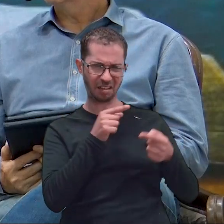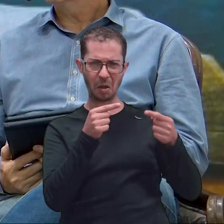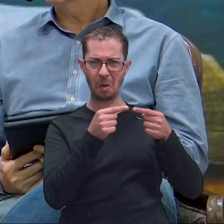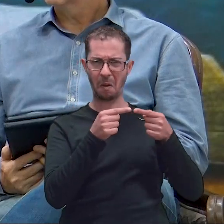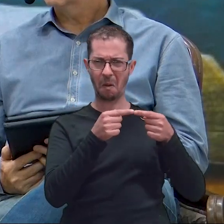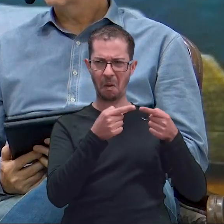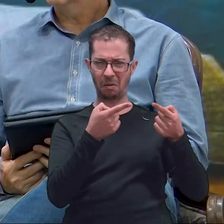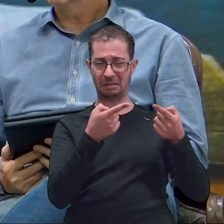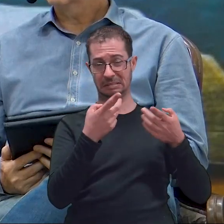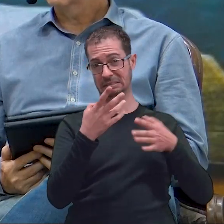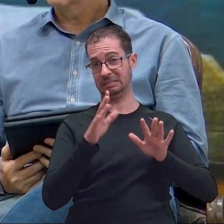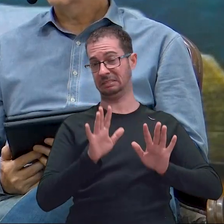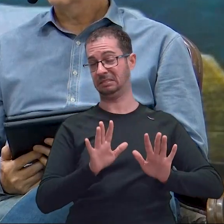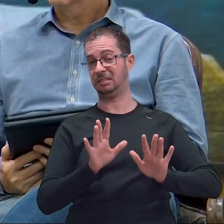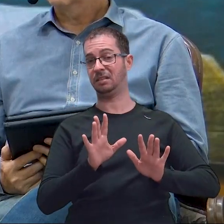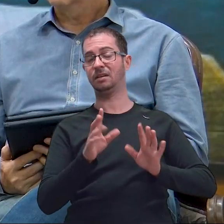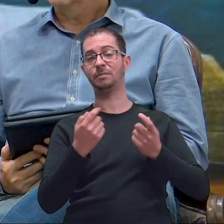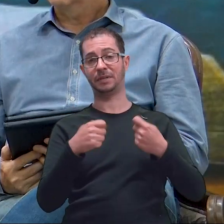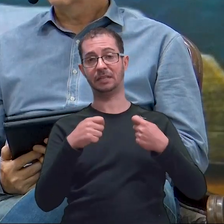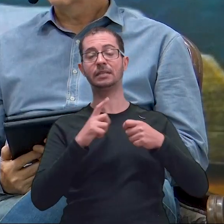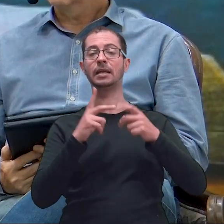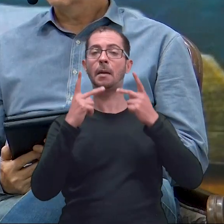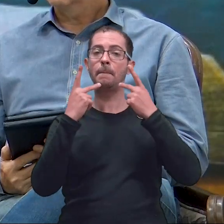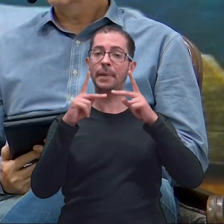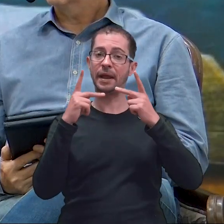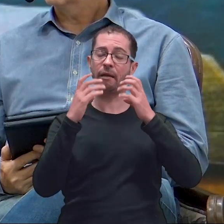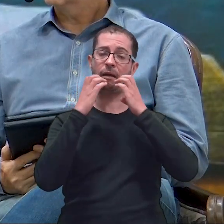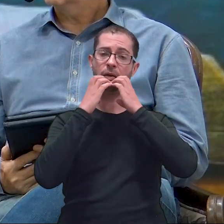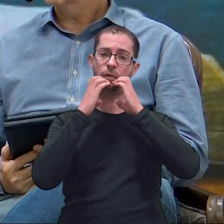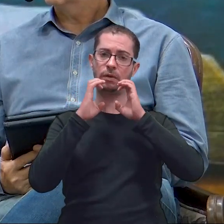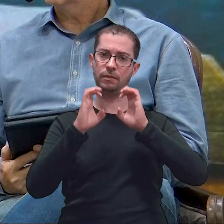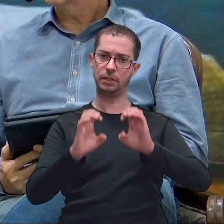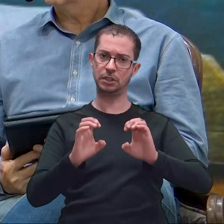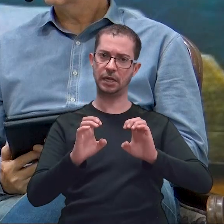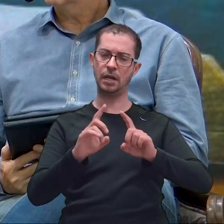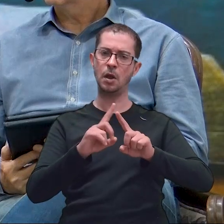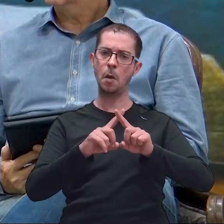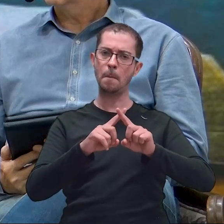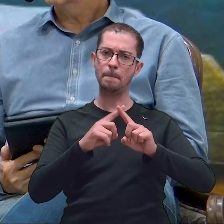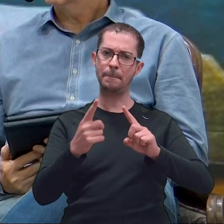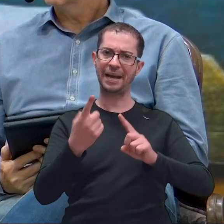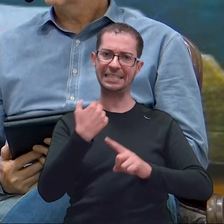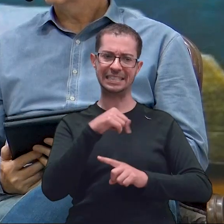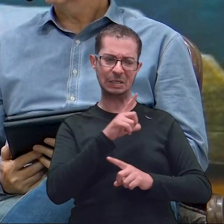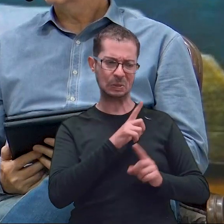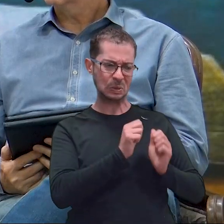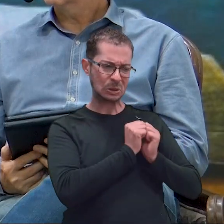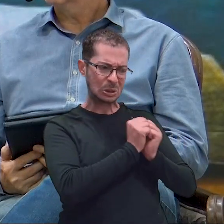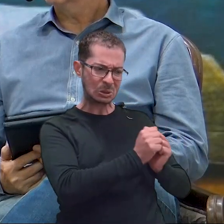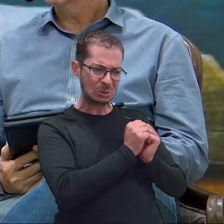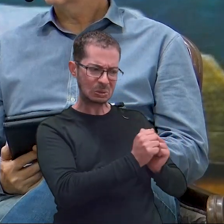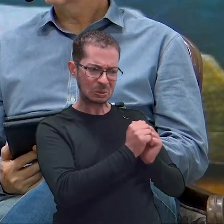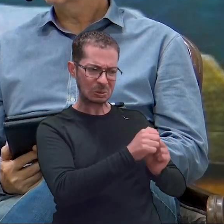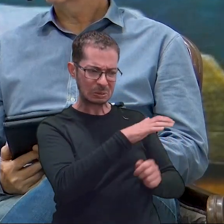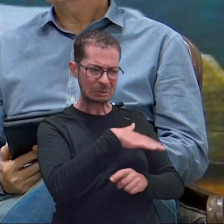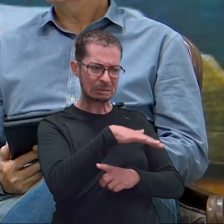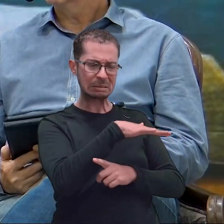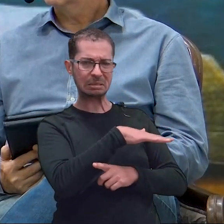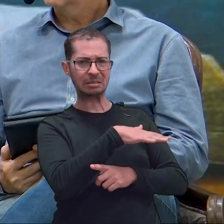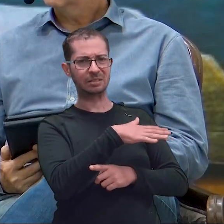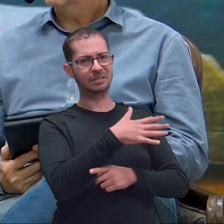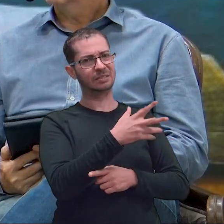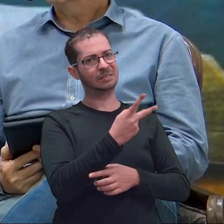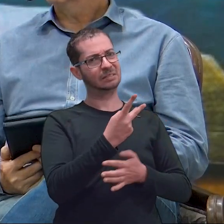insistir, nós temos que pregar e anunciar o Evangelho. Mas será que eu não estou mais andando no caminho dela do que